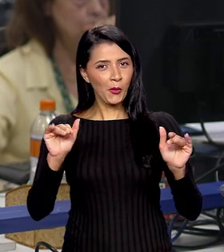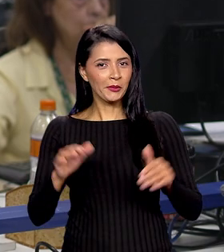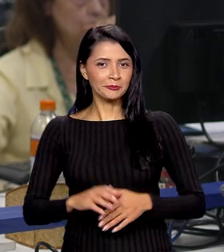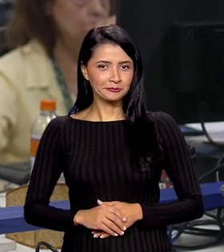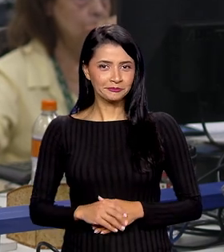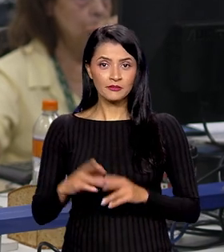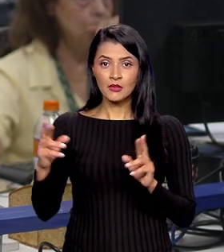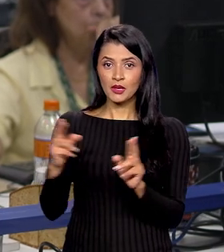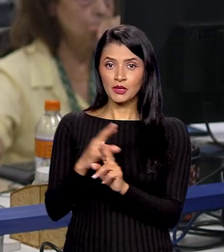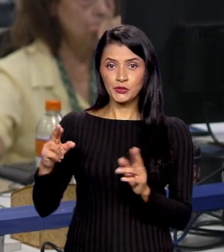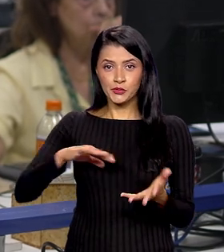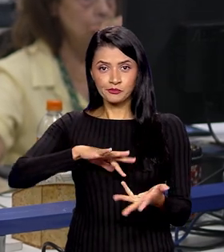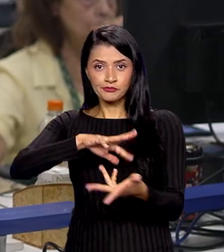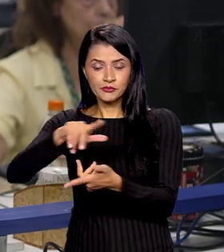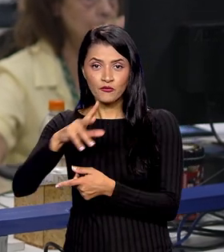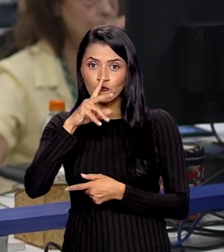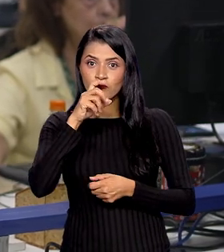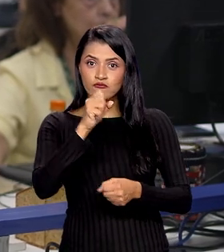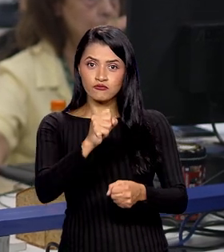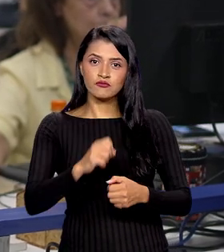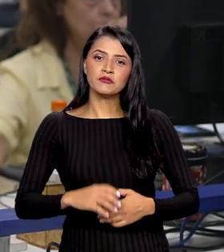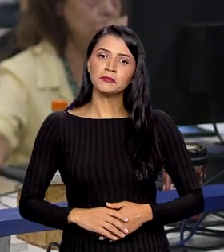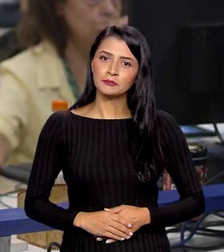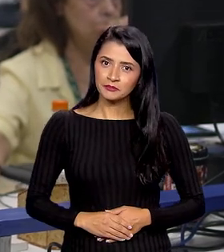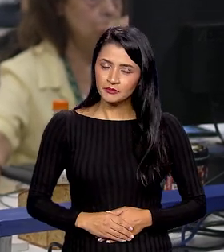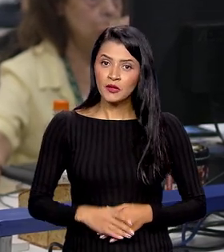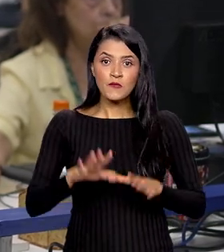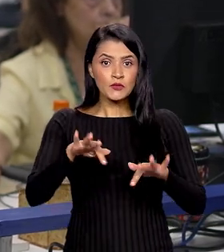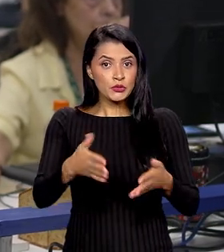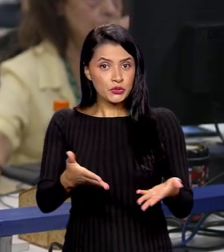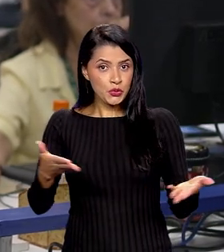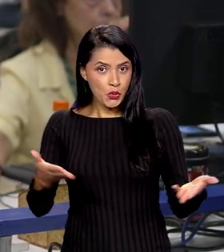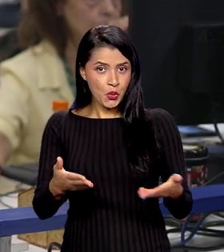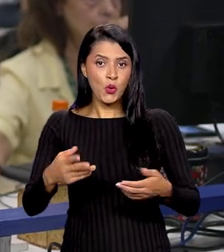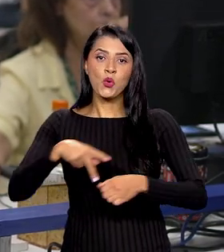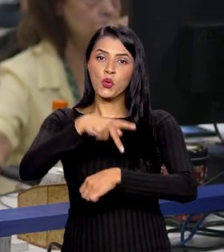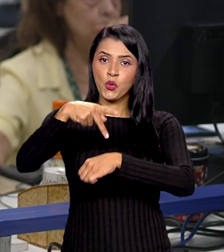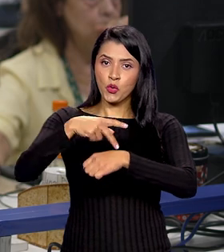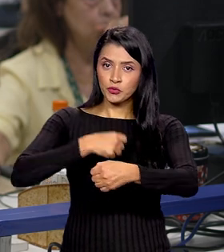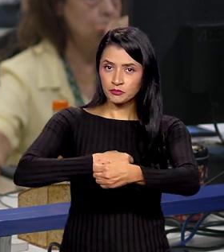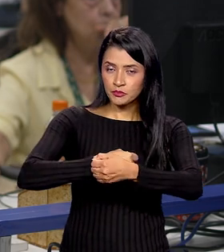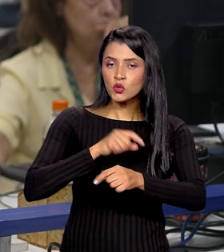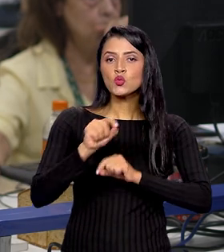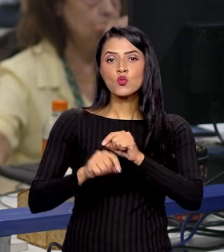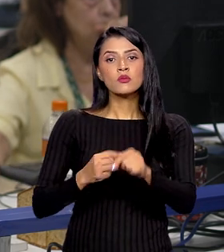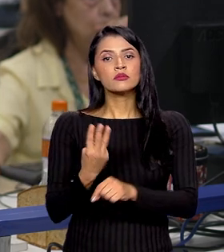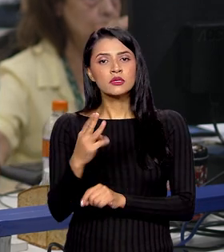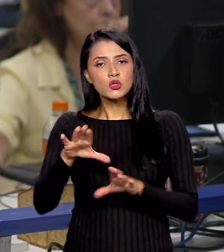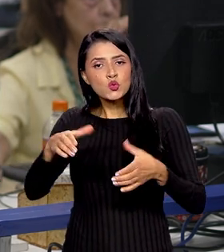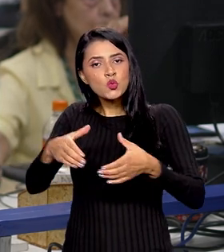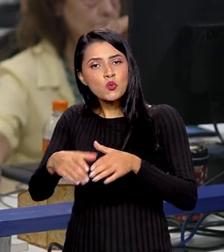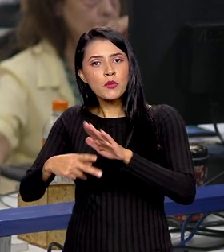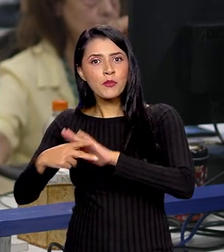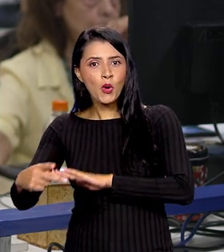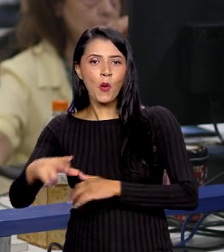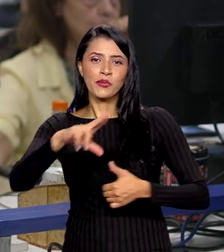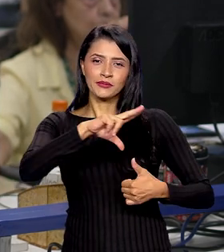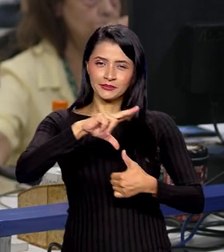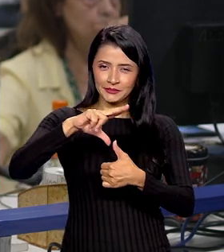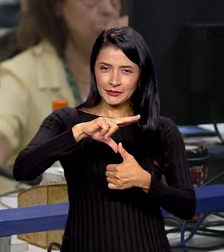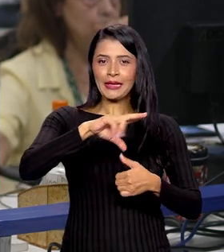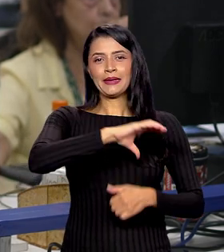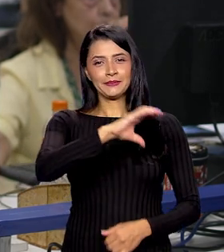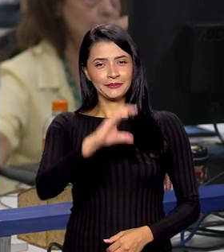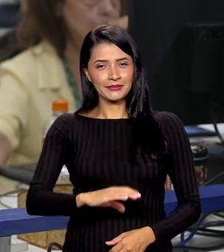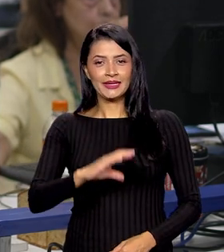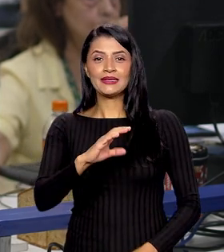Olá, relações internacionais fortalecidas. Encerrou hoje em Bruxelas, na Bélgica, a terceira cúpula